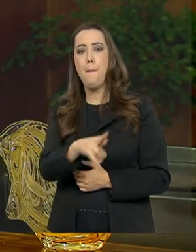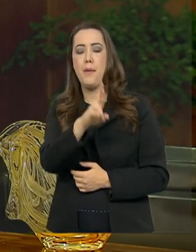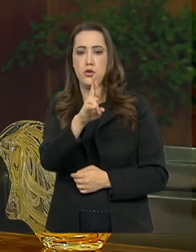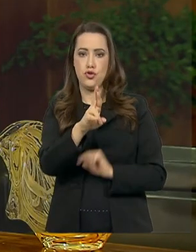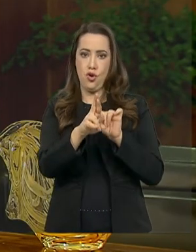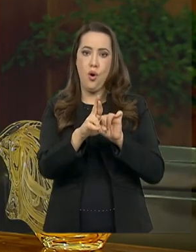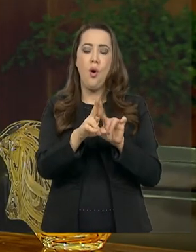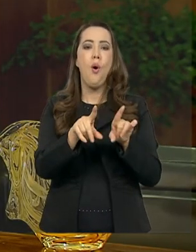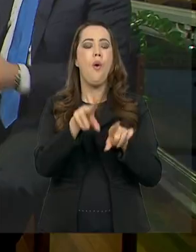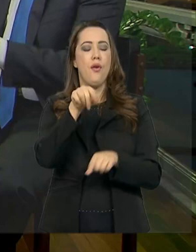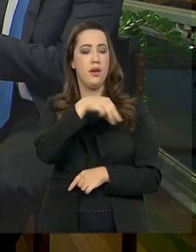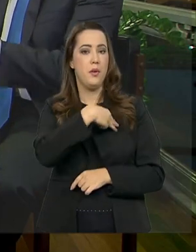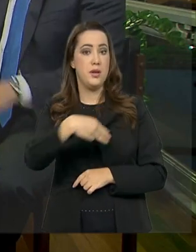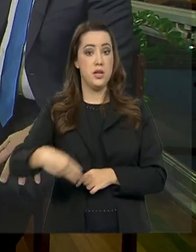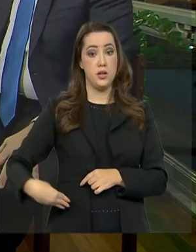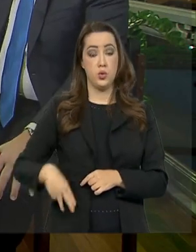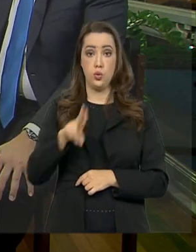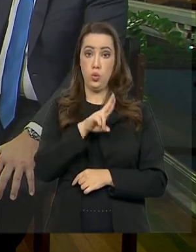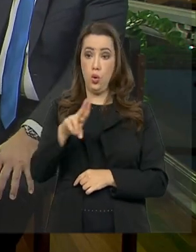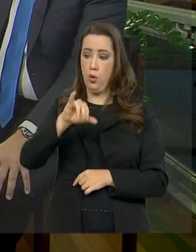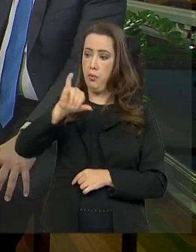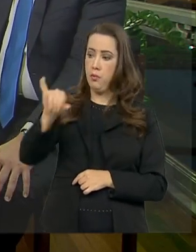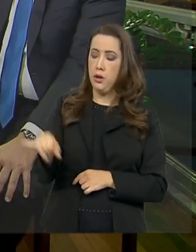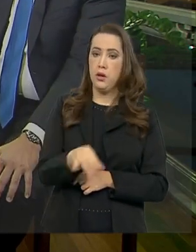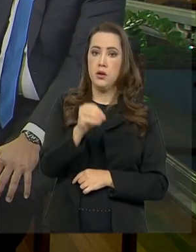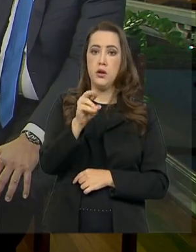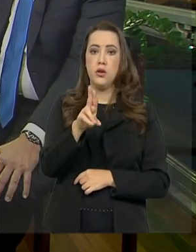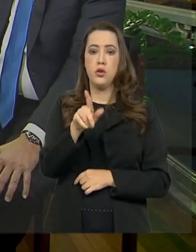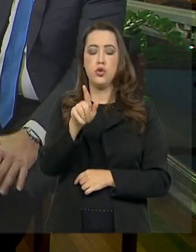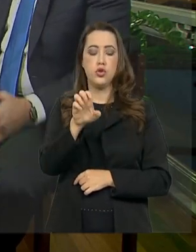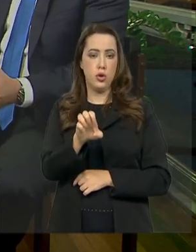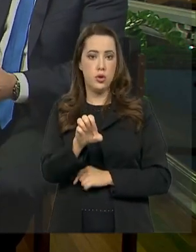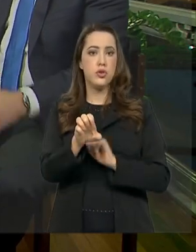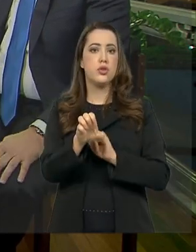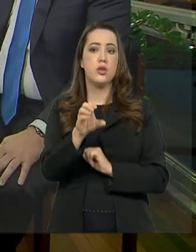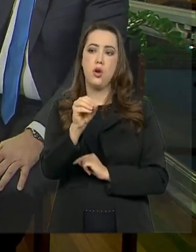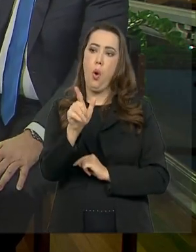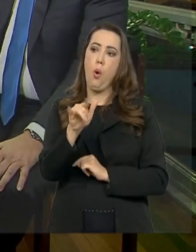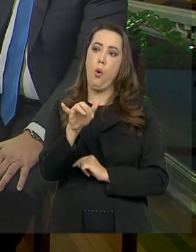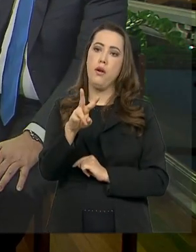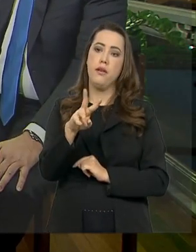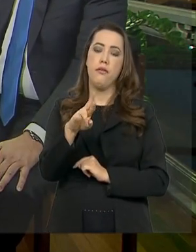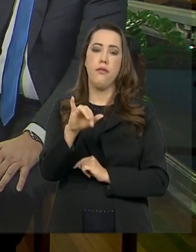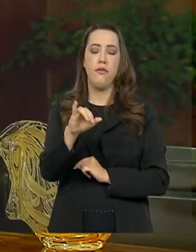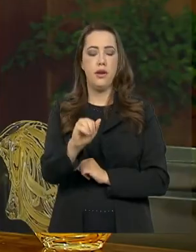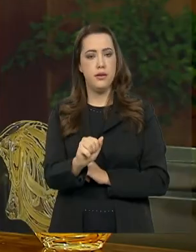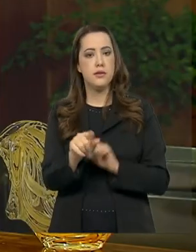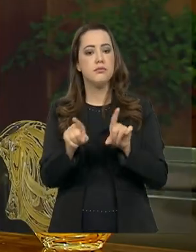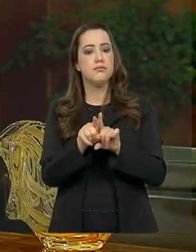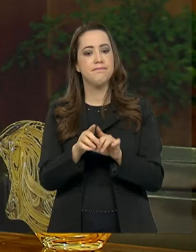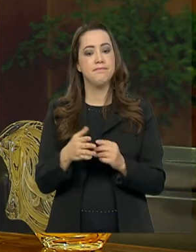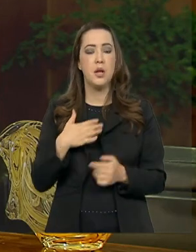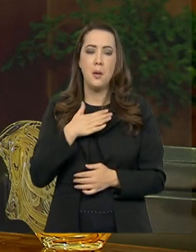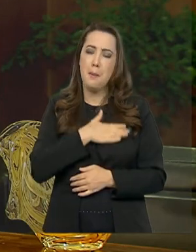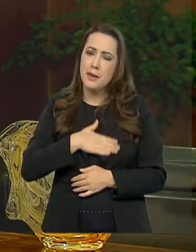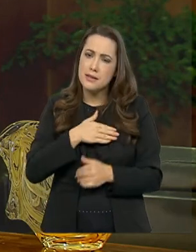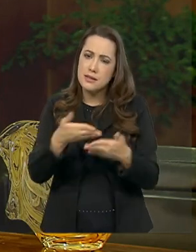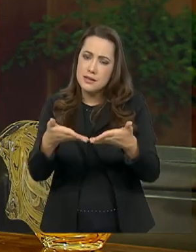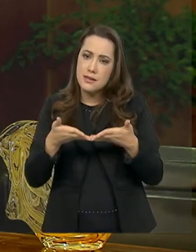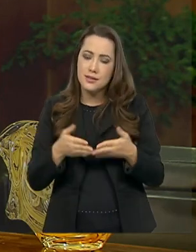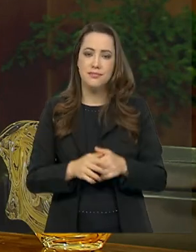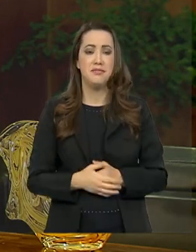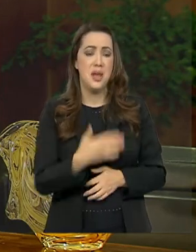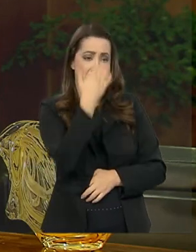Ministro Jorge Oliveira. Muito obrigado pela presença aqui no Brasil em Pauta, é um prazer estar com o senhor aqui, Ministro. Muito obrigado pelo convite, é uma